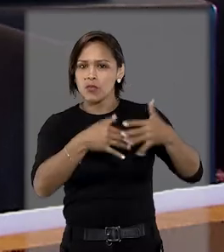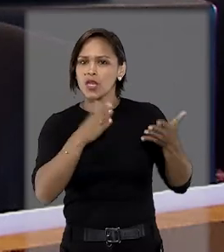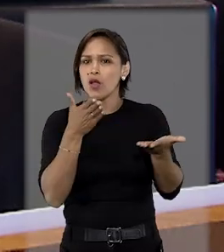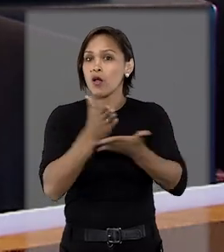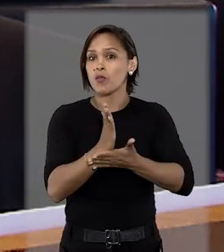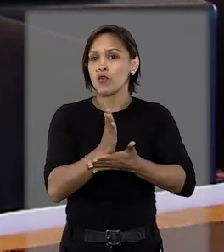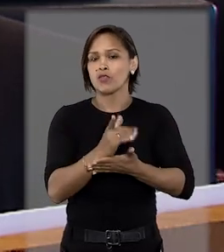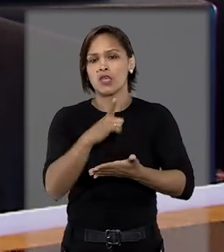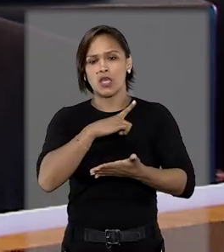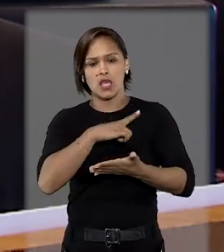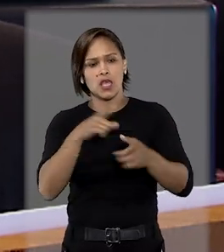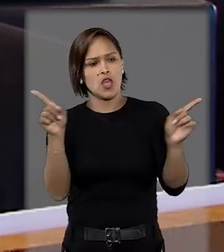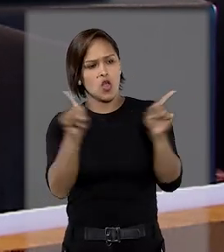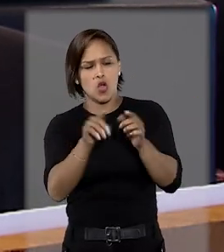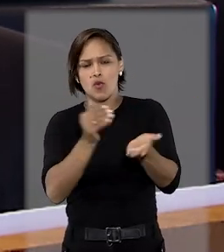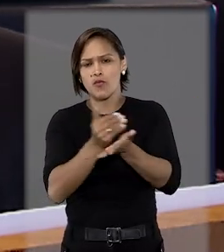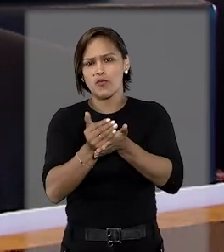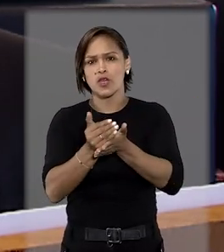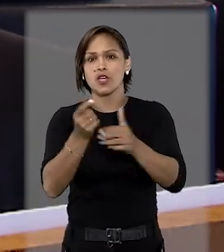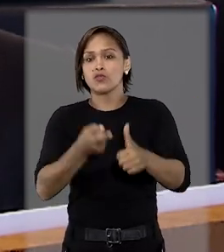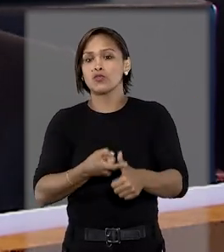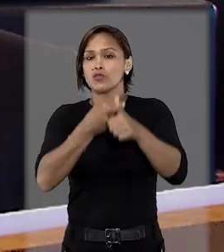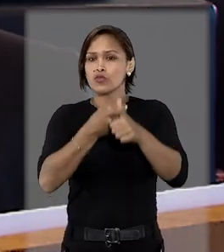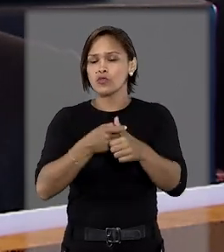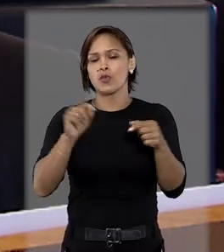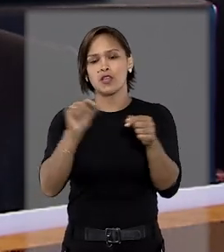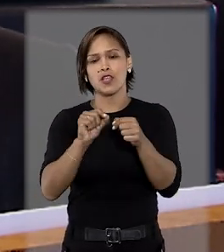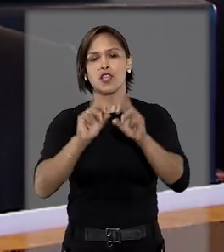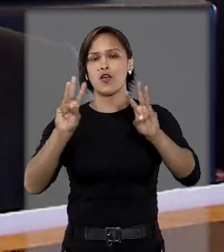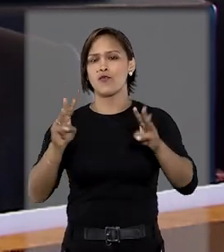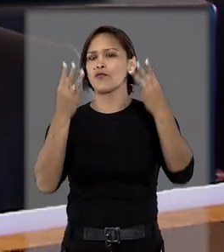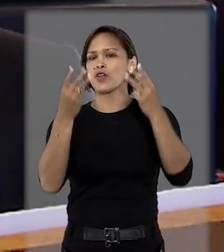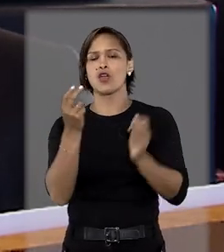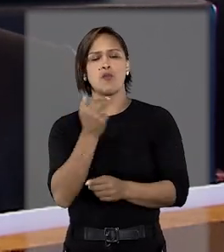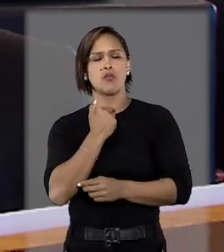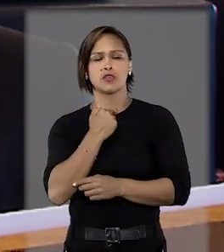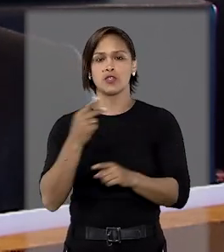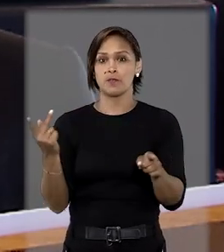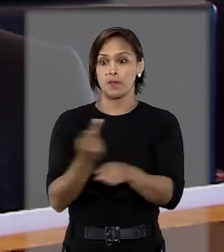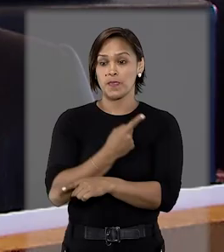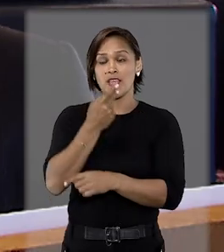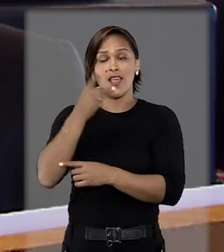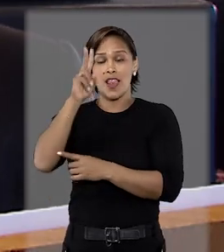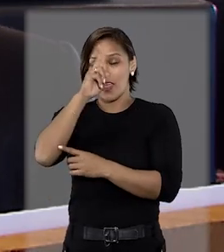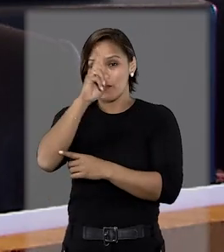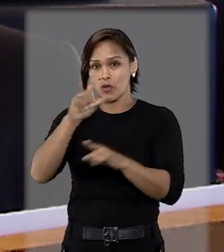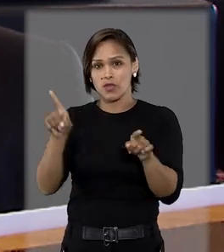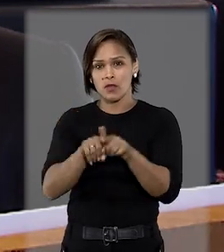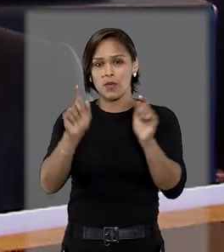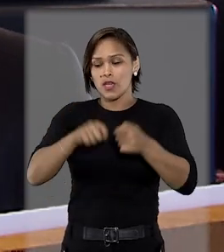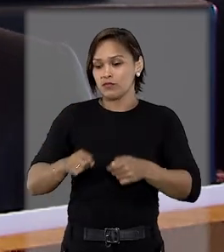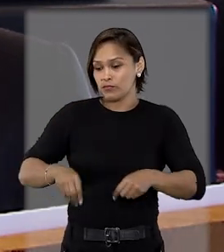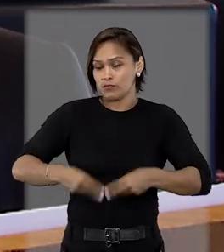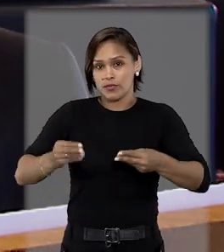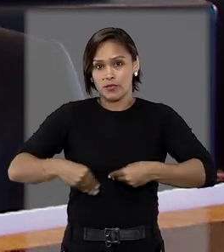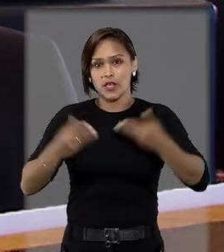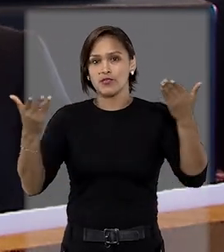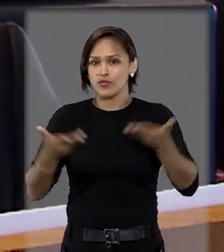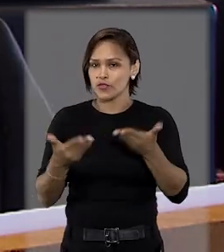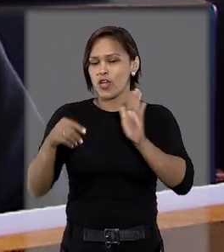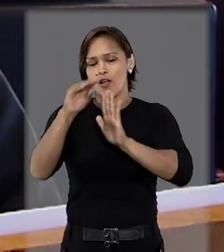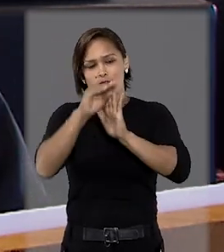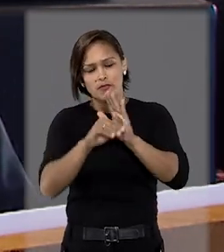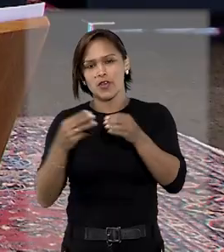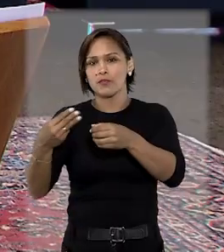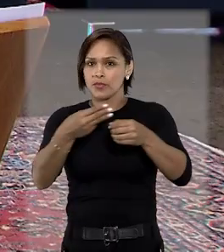providência tomada inicialmente de suspender a realização do evento. O ministro ressaltou ainda que eventuais gastos já adiantados